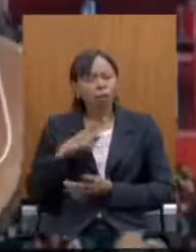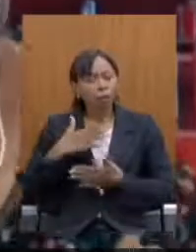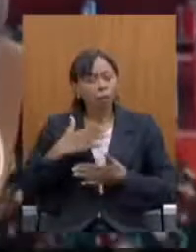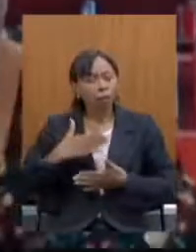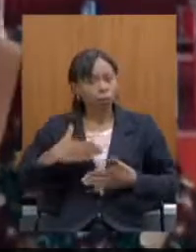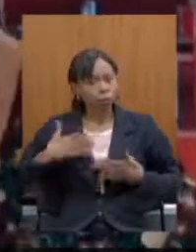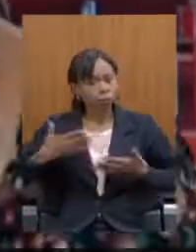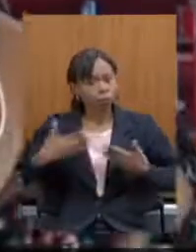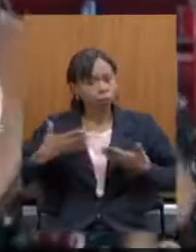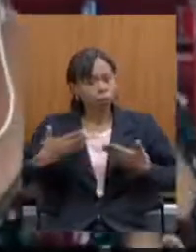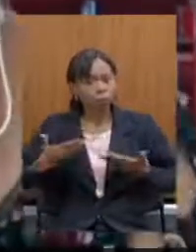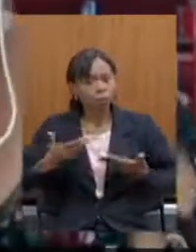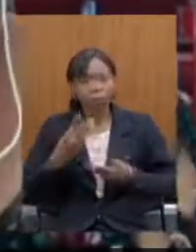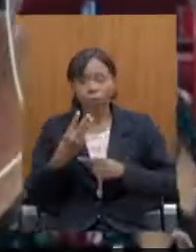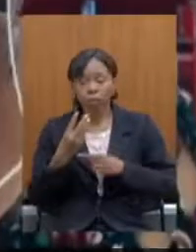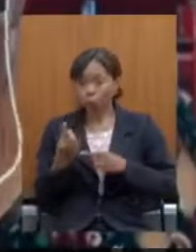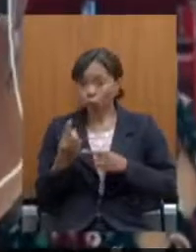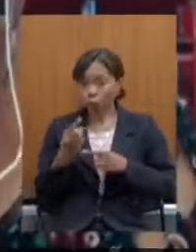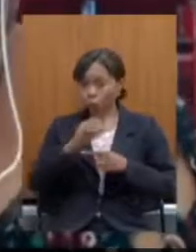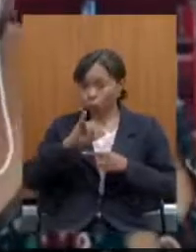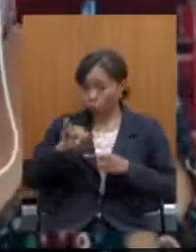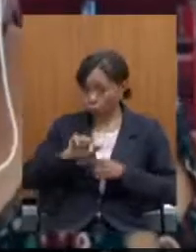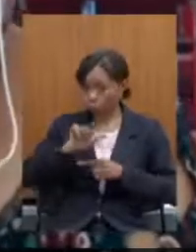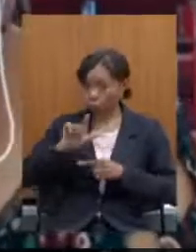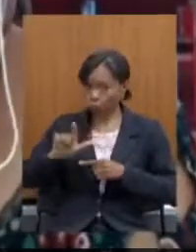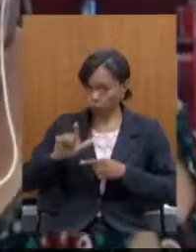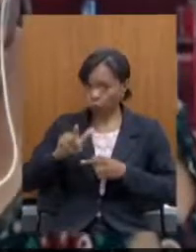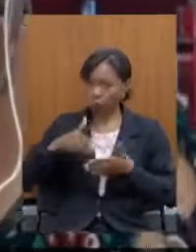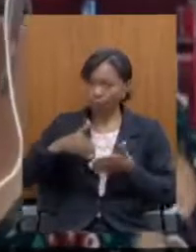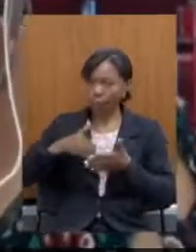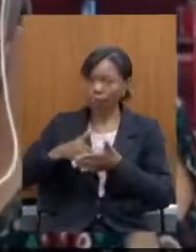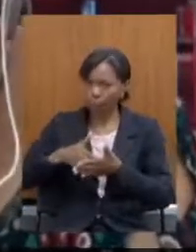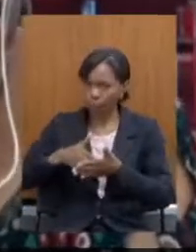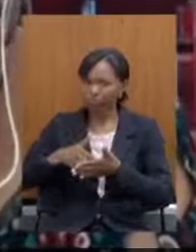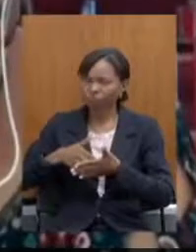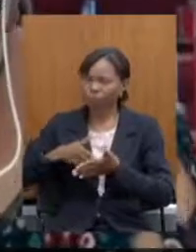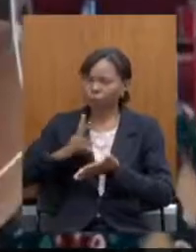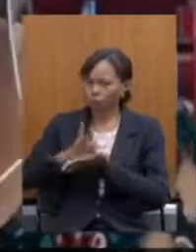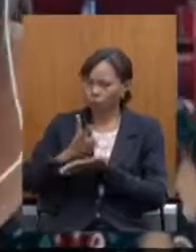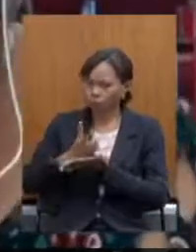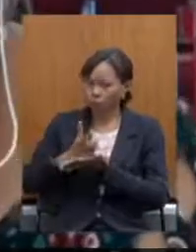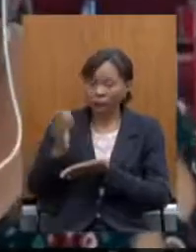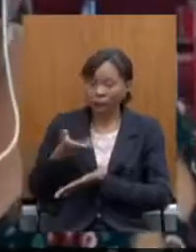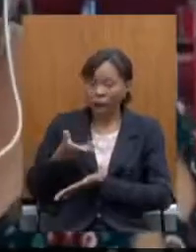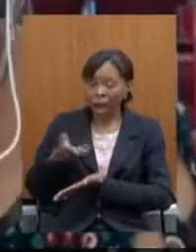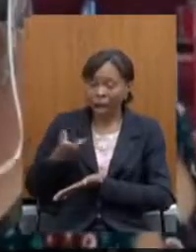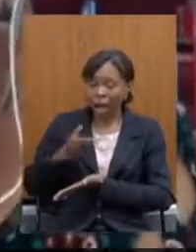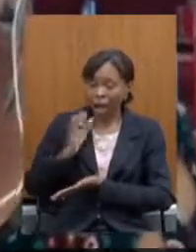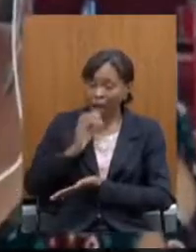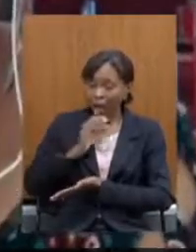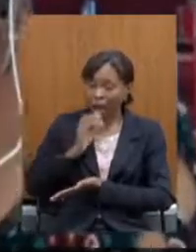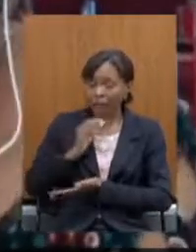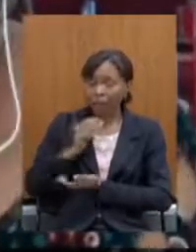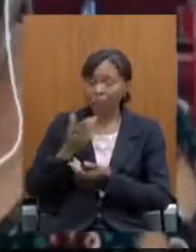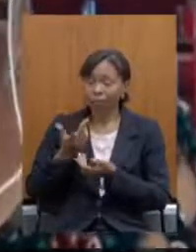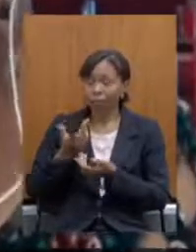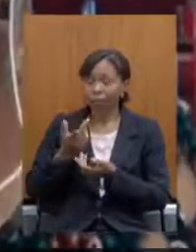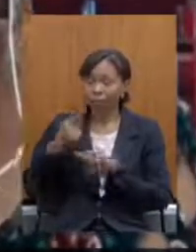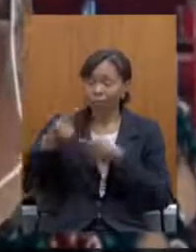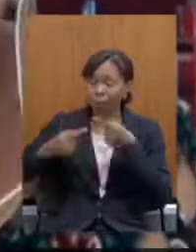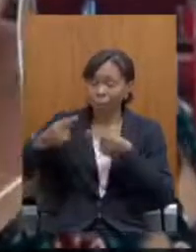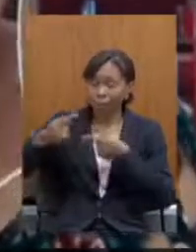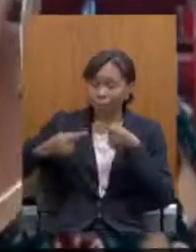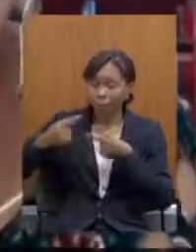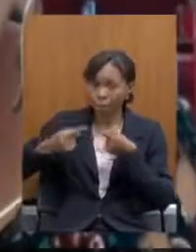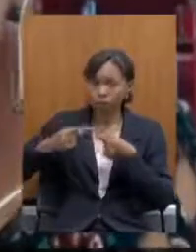era a data 31 de julho para apressar o debate e a gente insistia que só tínhamos que fazer o